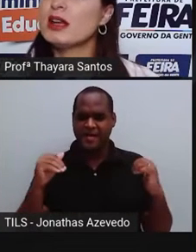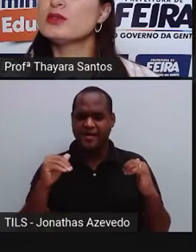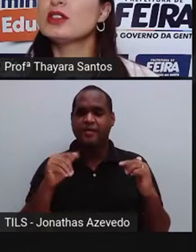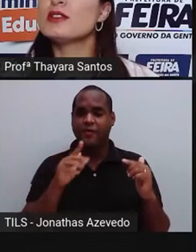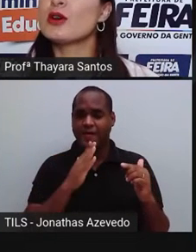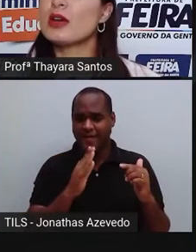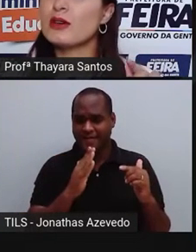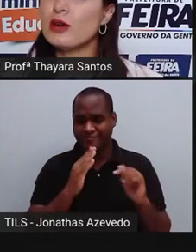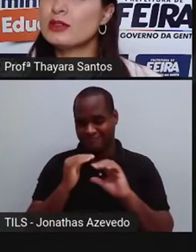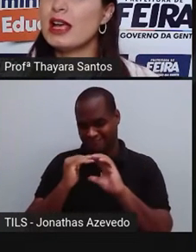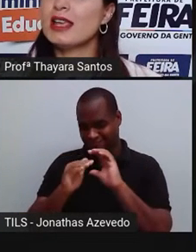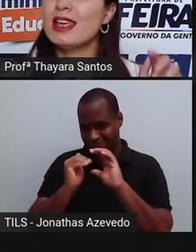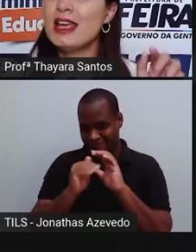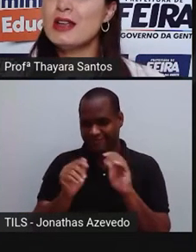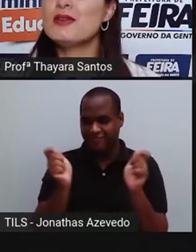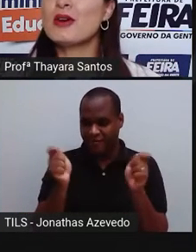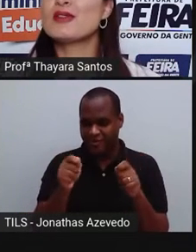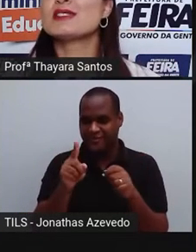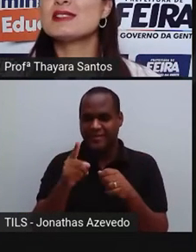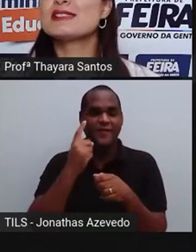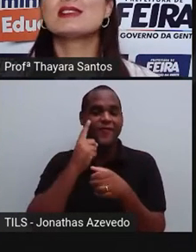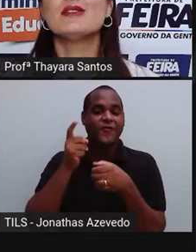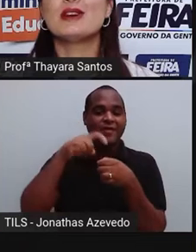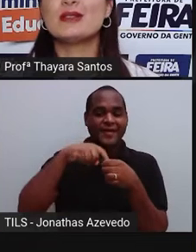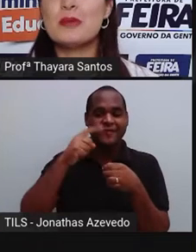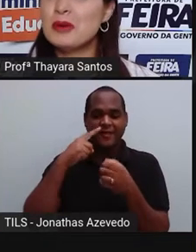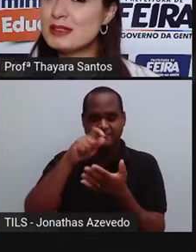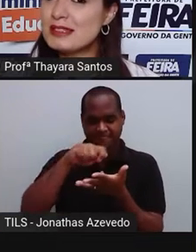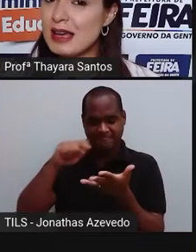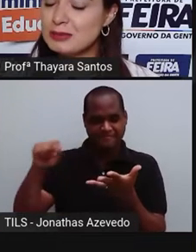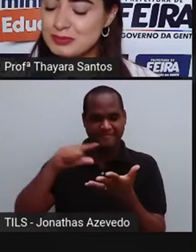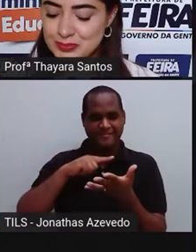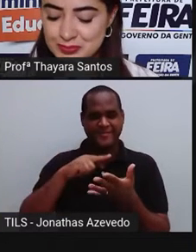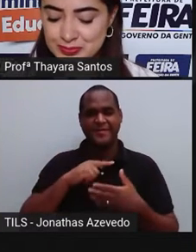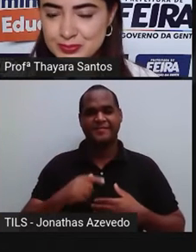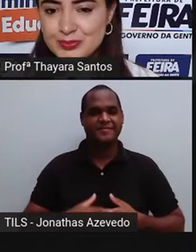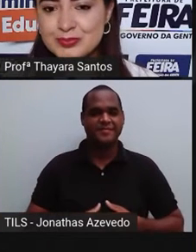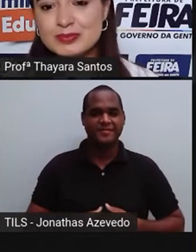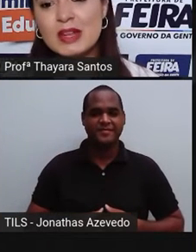colocar aqui no chat que eu quero voltar aqui e ver o que vocês escreveram depois, tá?